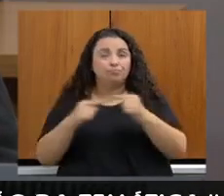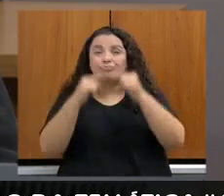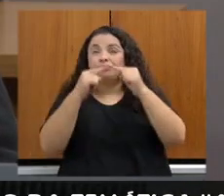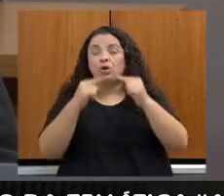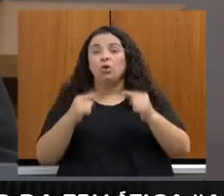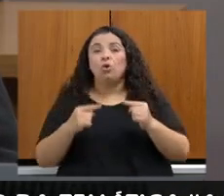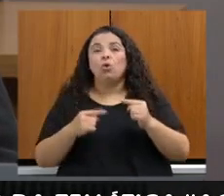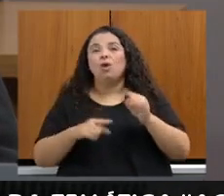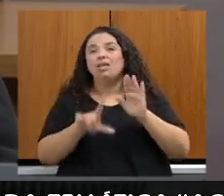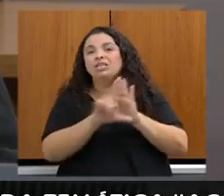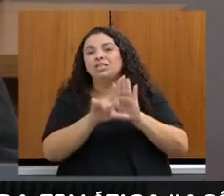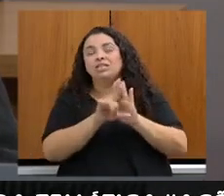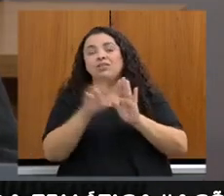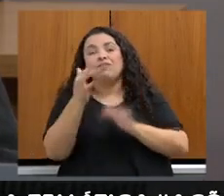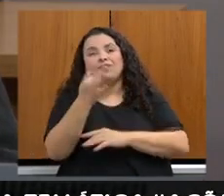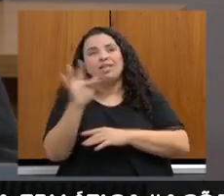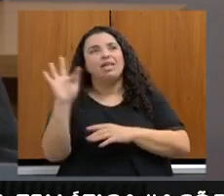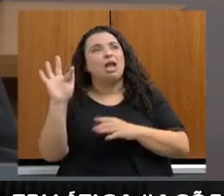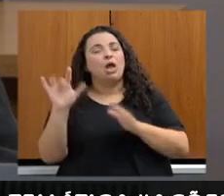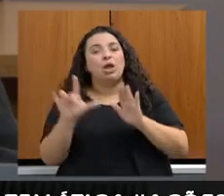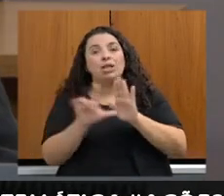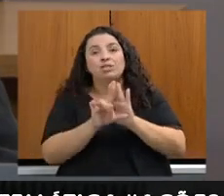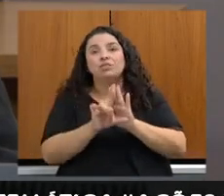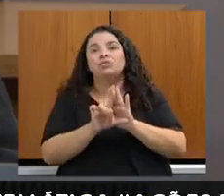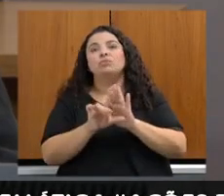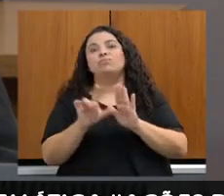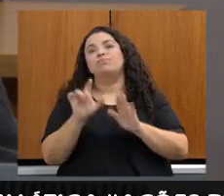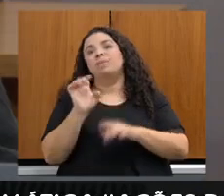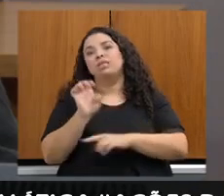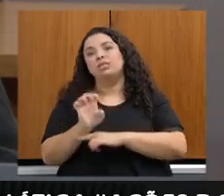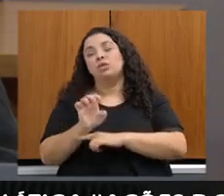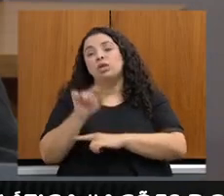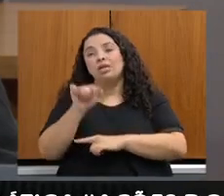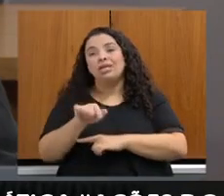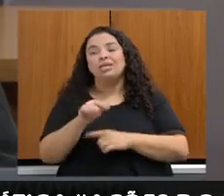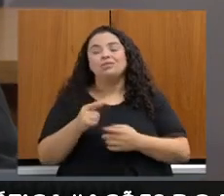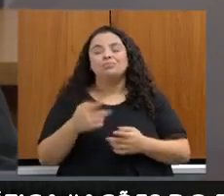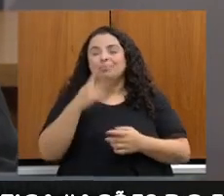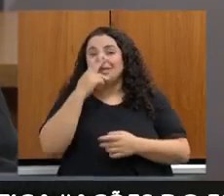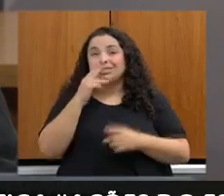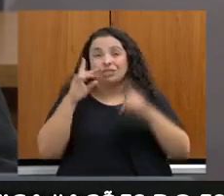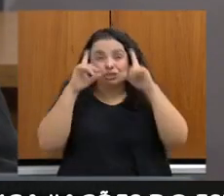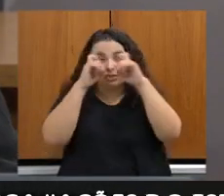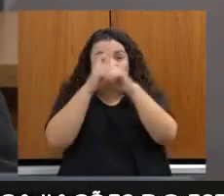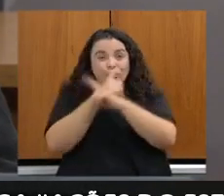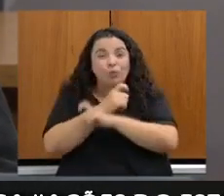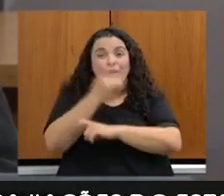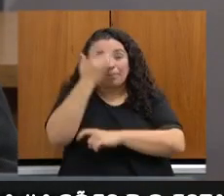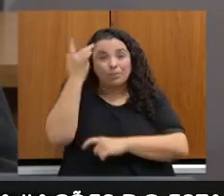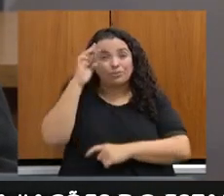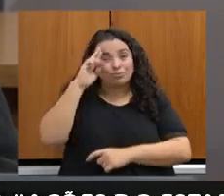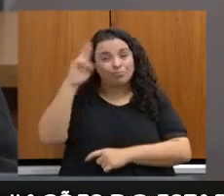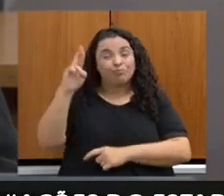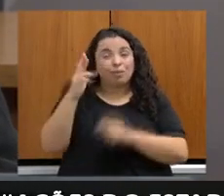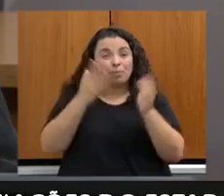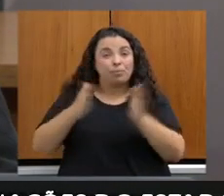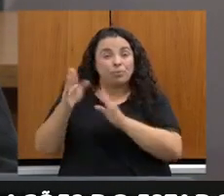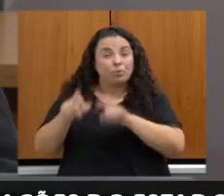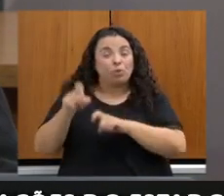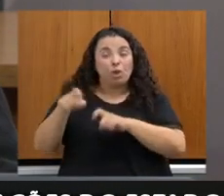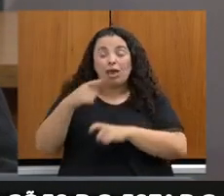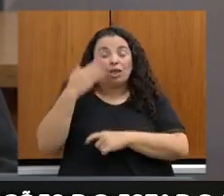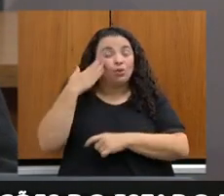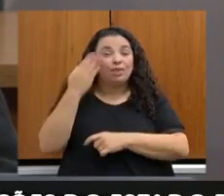a legislação estadual, isso tudo corrobora e dificulta o entendimento do produtor rural como realizar